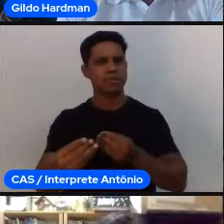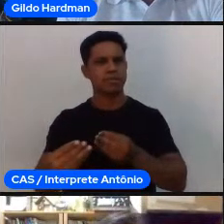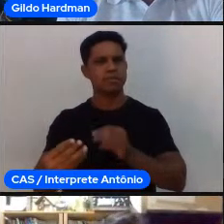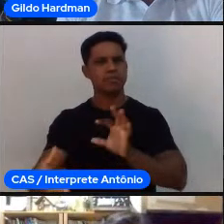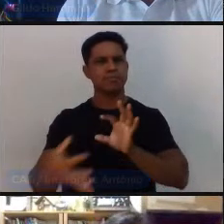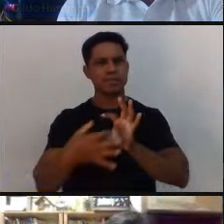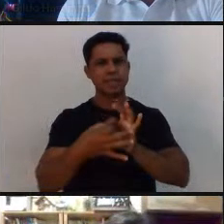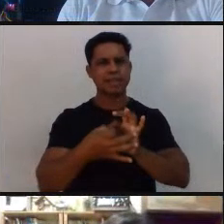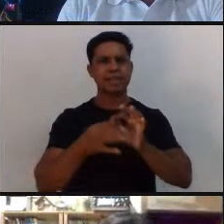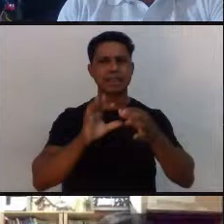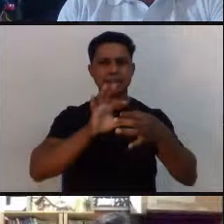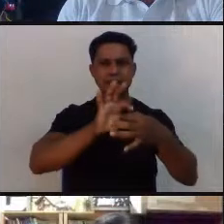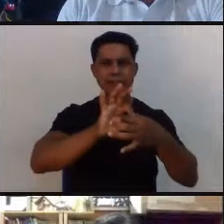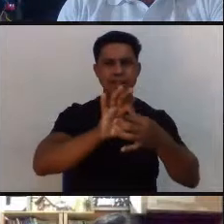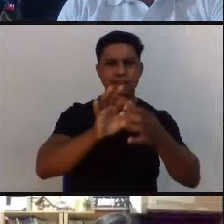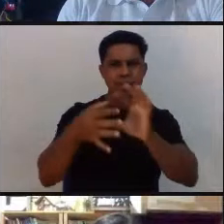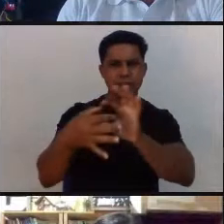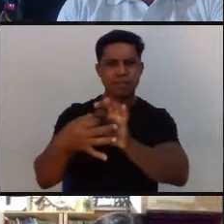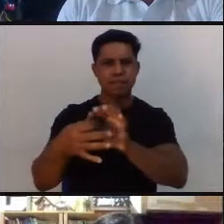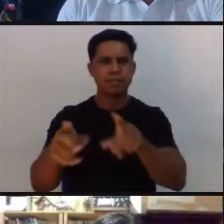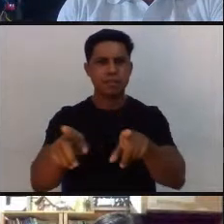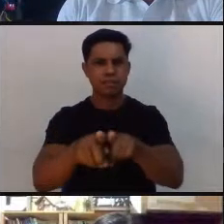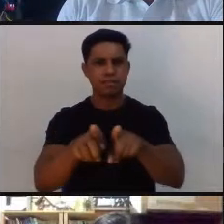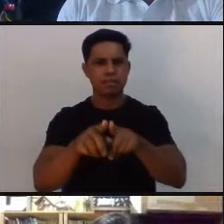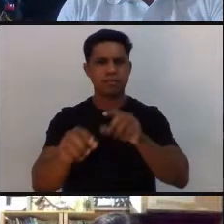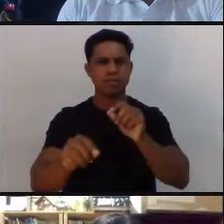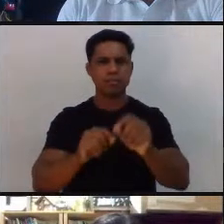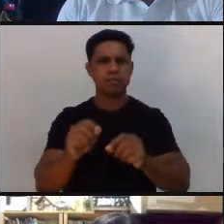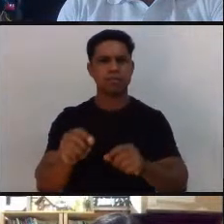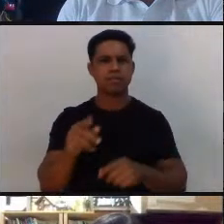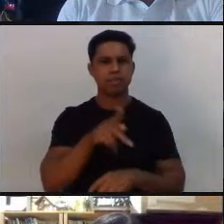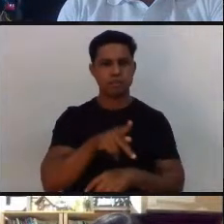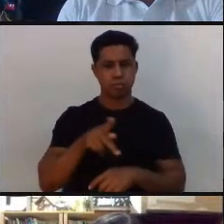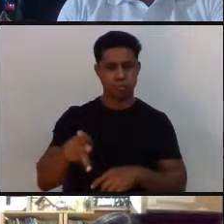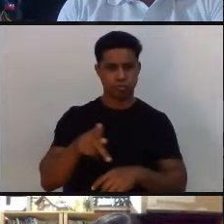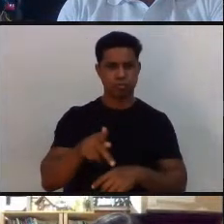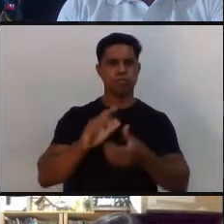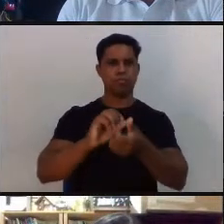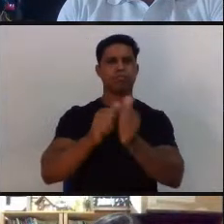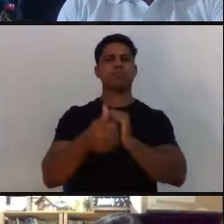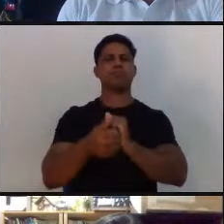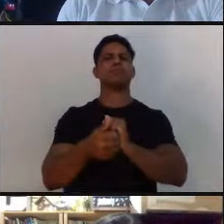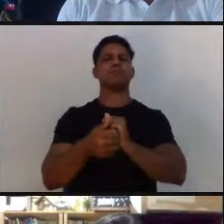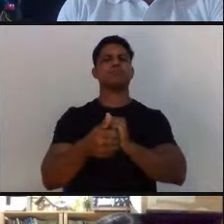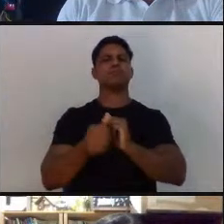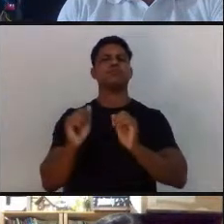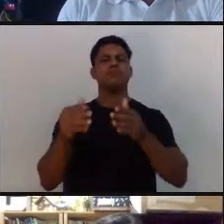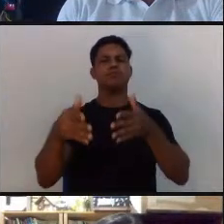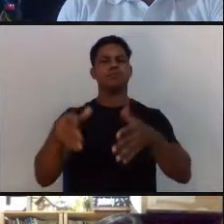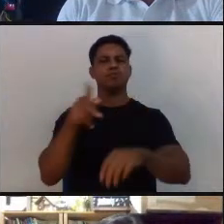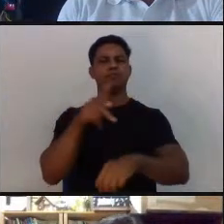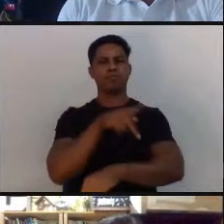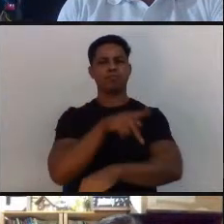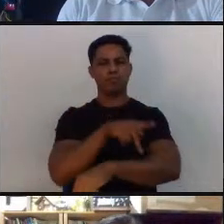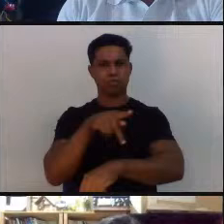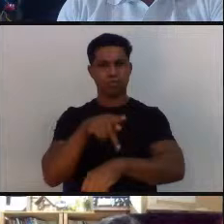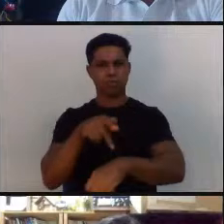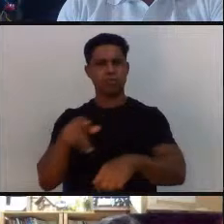Reverdito, em nome de quem, junto com o Gilberto e o Ederson, eu agradeço a oportunidade de estar aqui nessa tarde